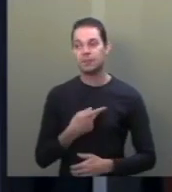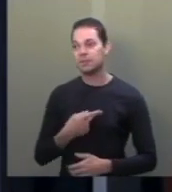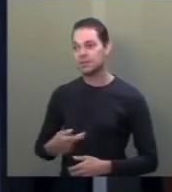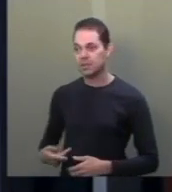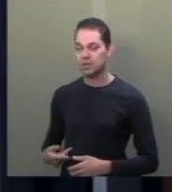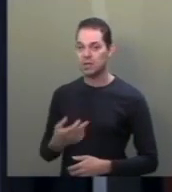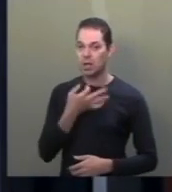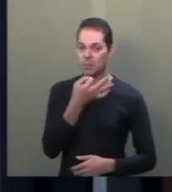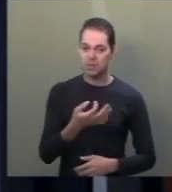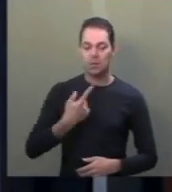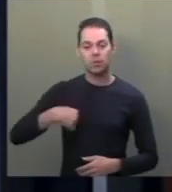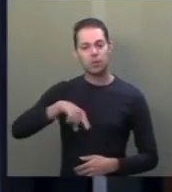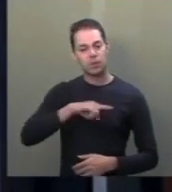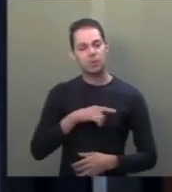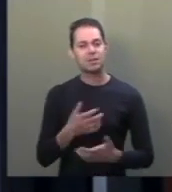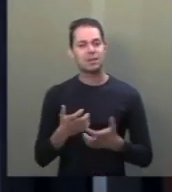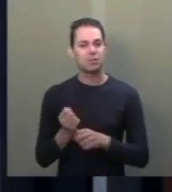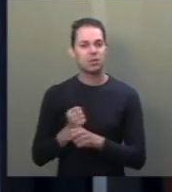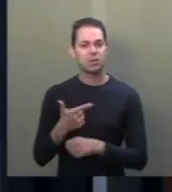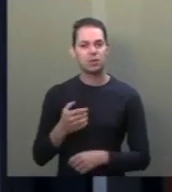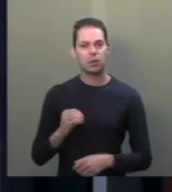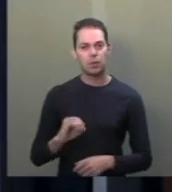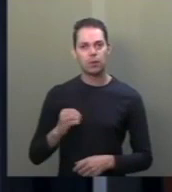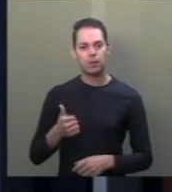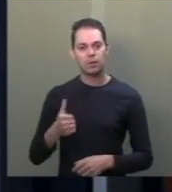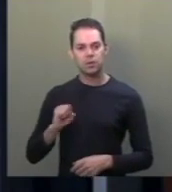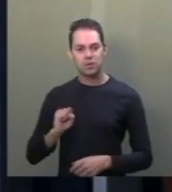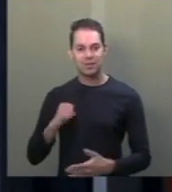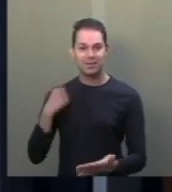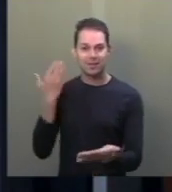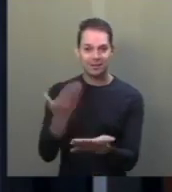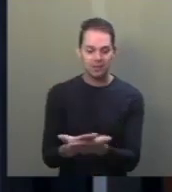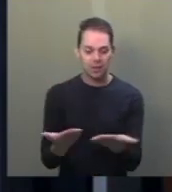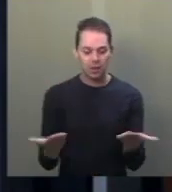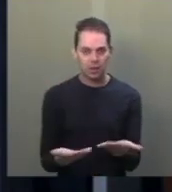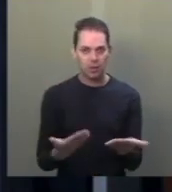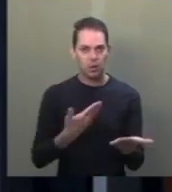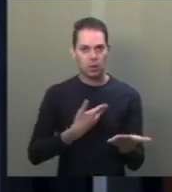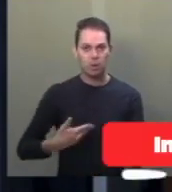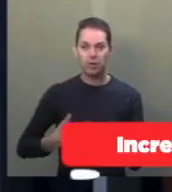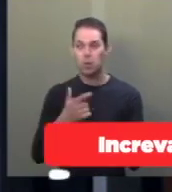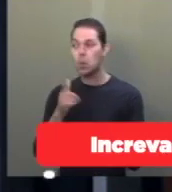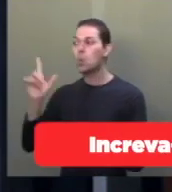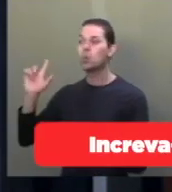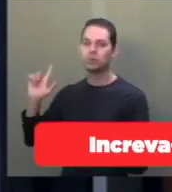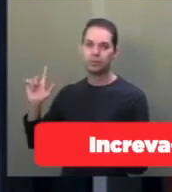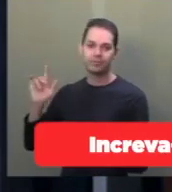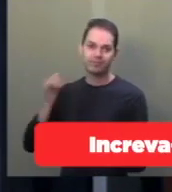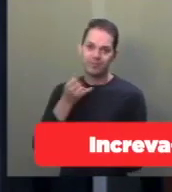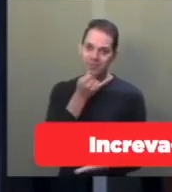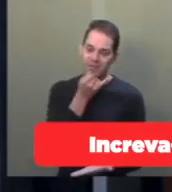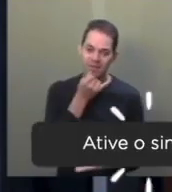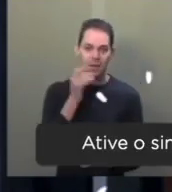que estamos sustentando desde 2018. Portanto, anterior ao atual governo, infelizmente,